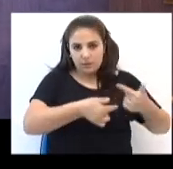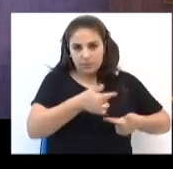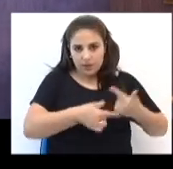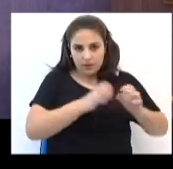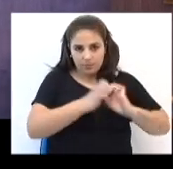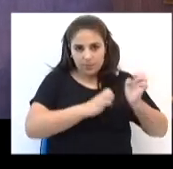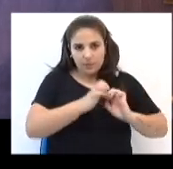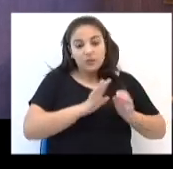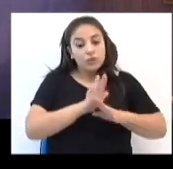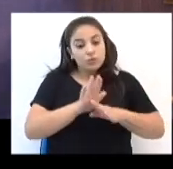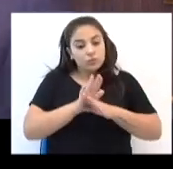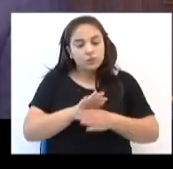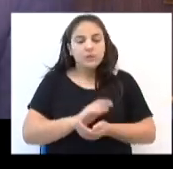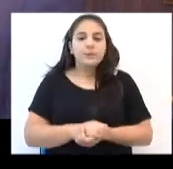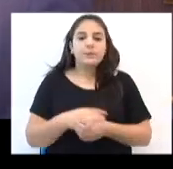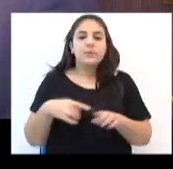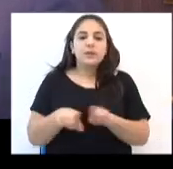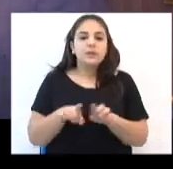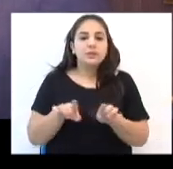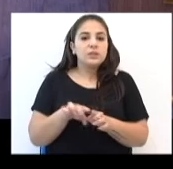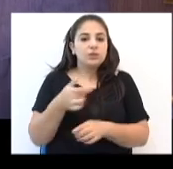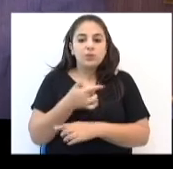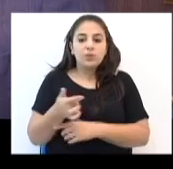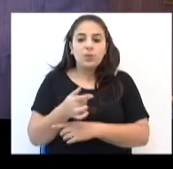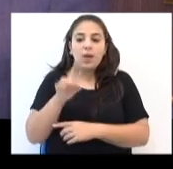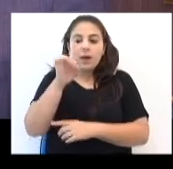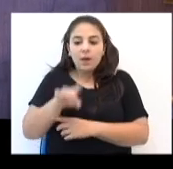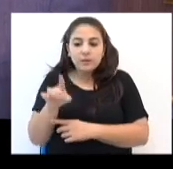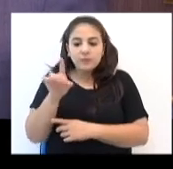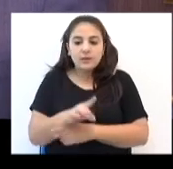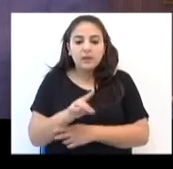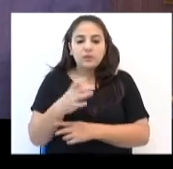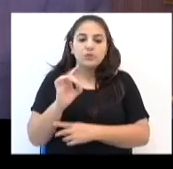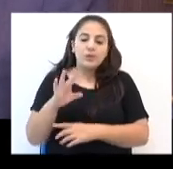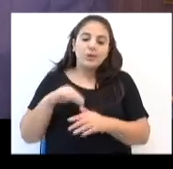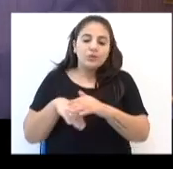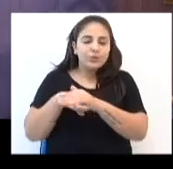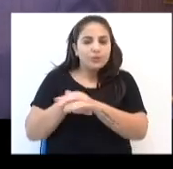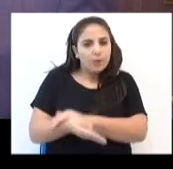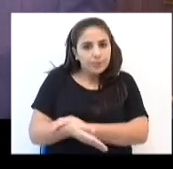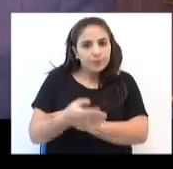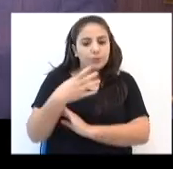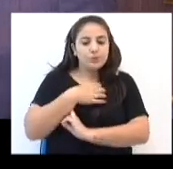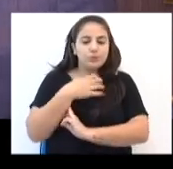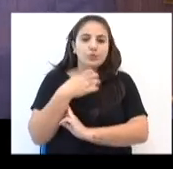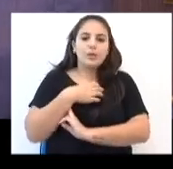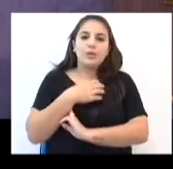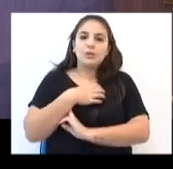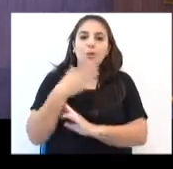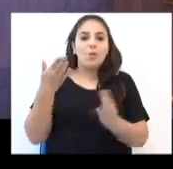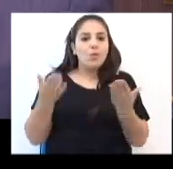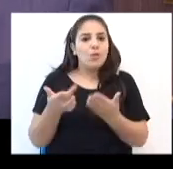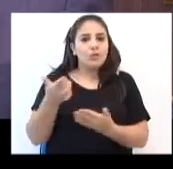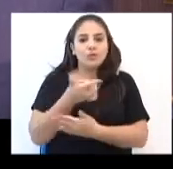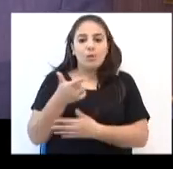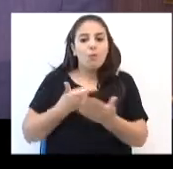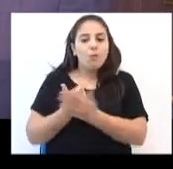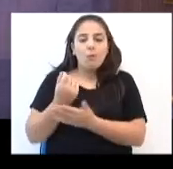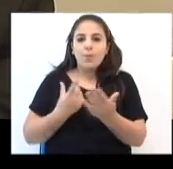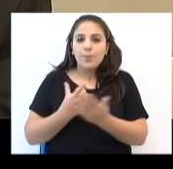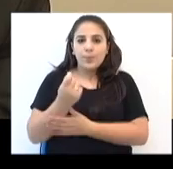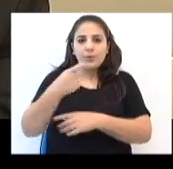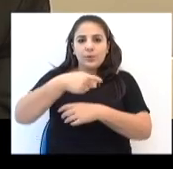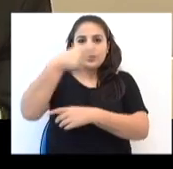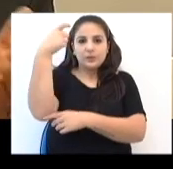encerra as atividades. Só que ela continua dentro de uma conjuntura um pouco diferente, adaptada ao mercado que hoje não consome